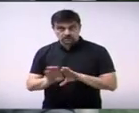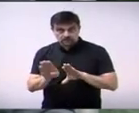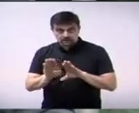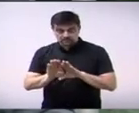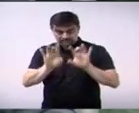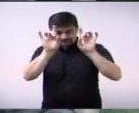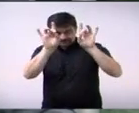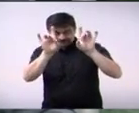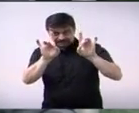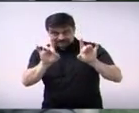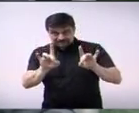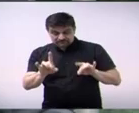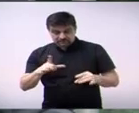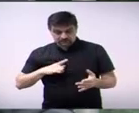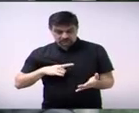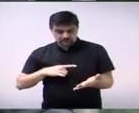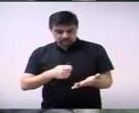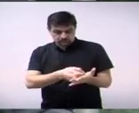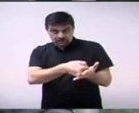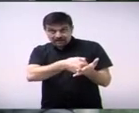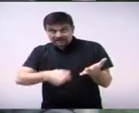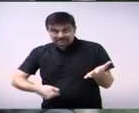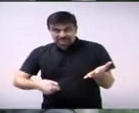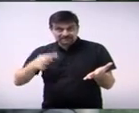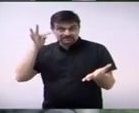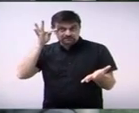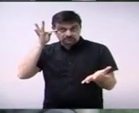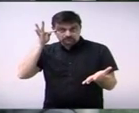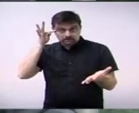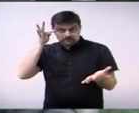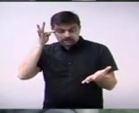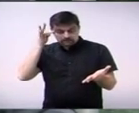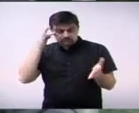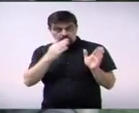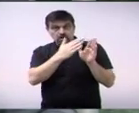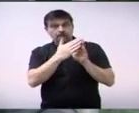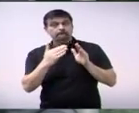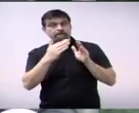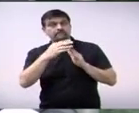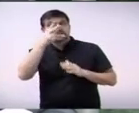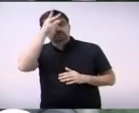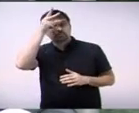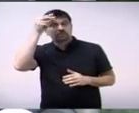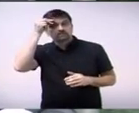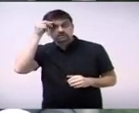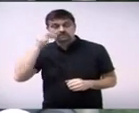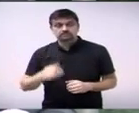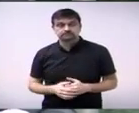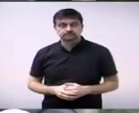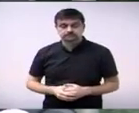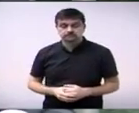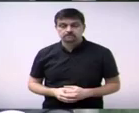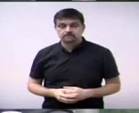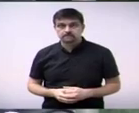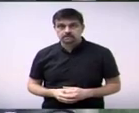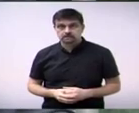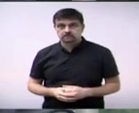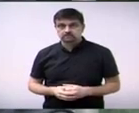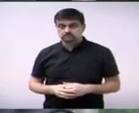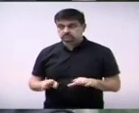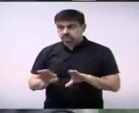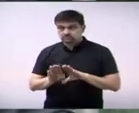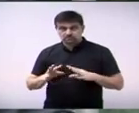específico na indicação vereadora a lei de Lavras mas